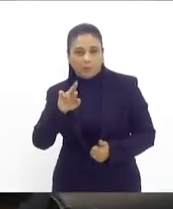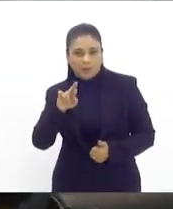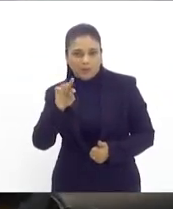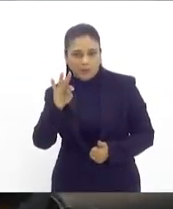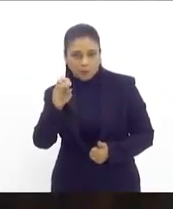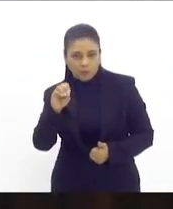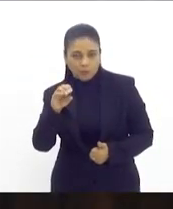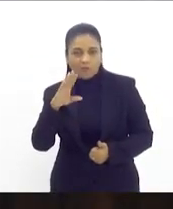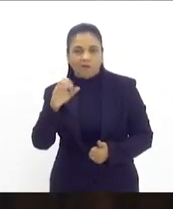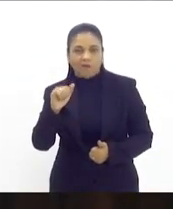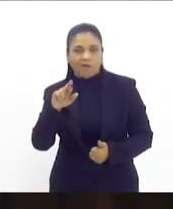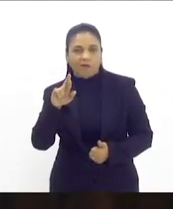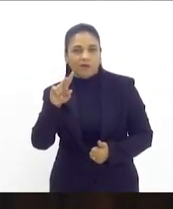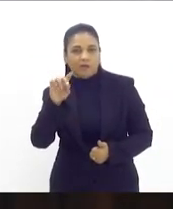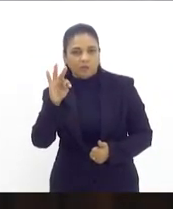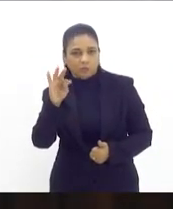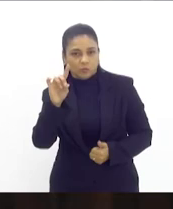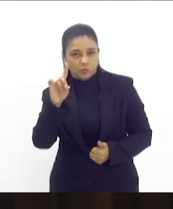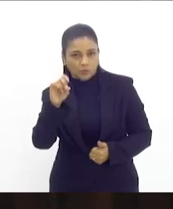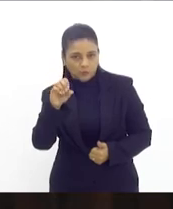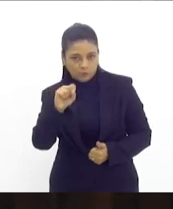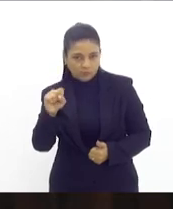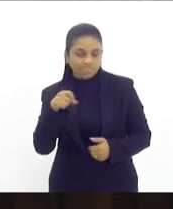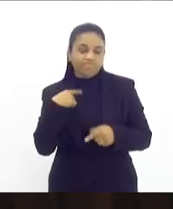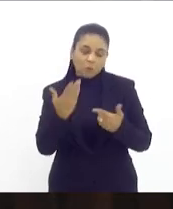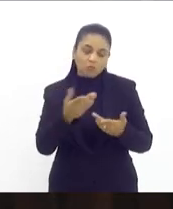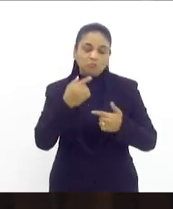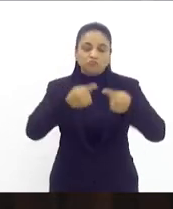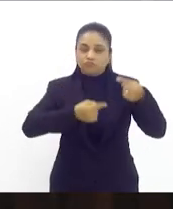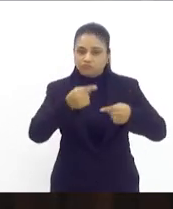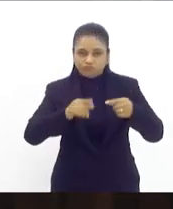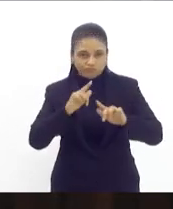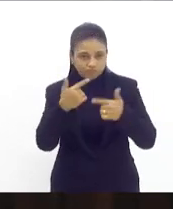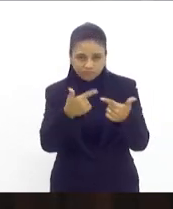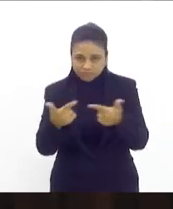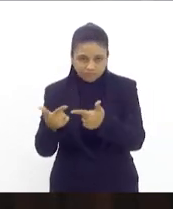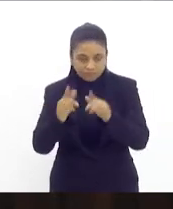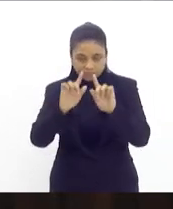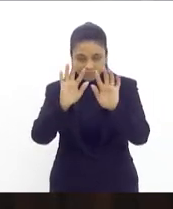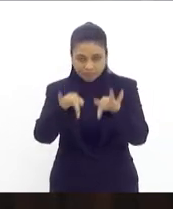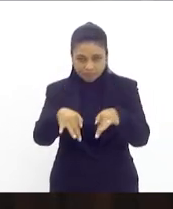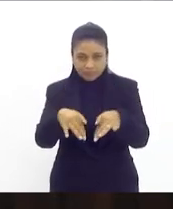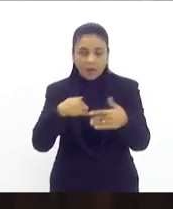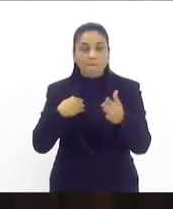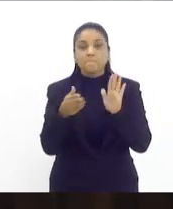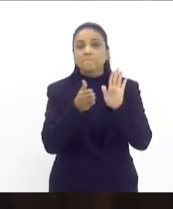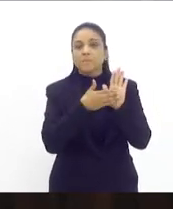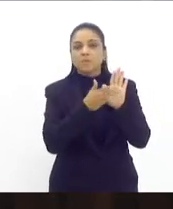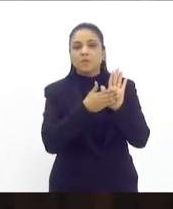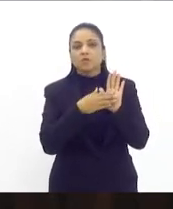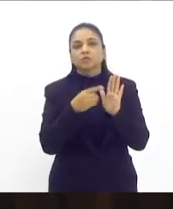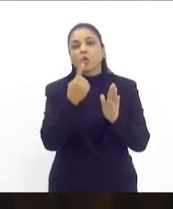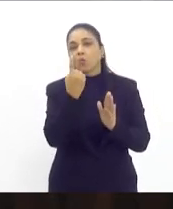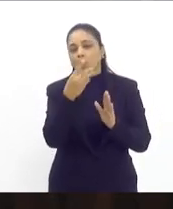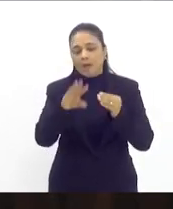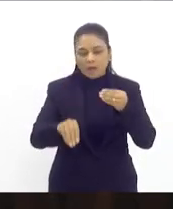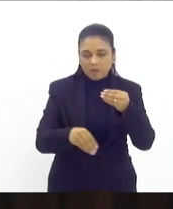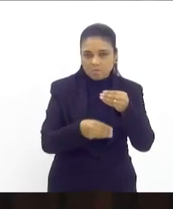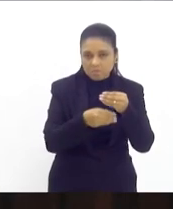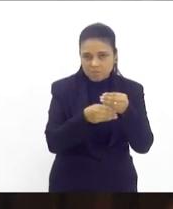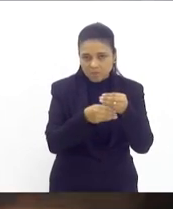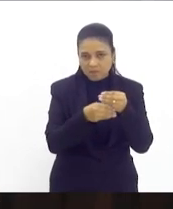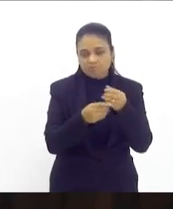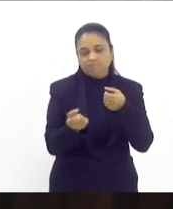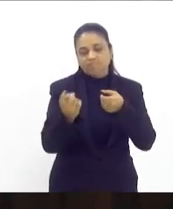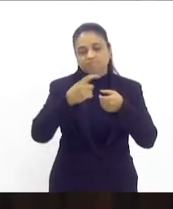Muito obrigado, deputado Marta Rocha, não havendo mais quem queira discutir. Encerrada a discussão, a presente proposta recebeu uma emenda